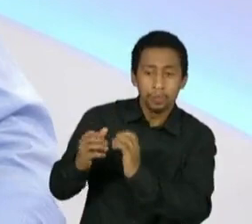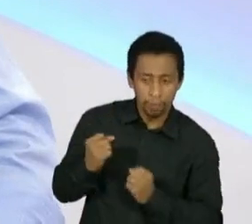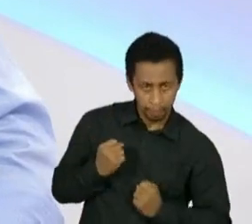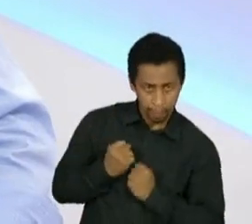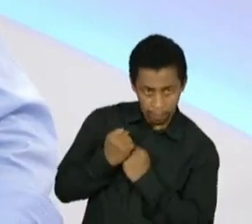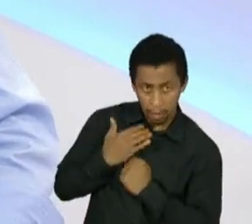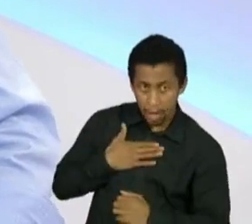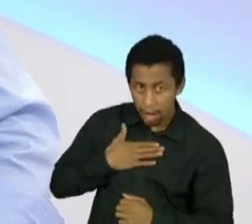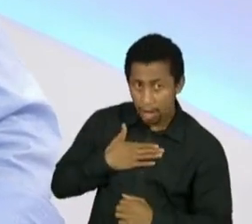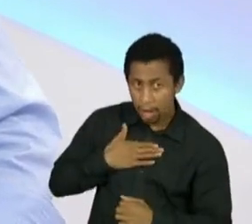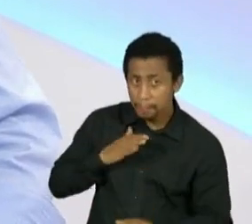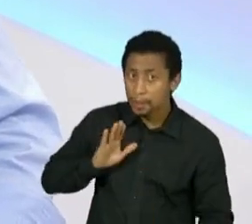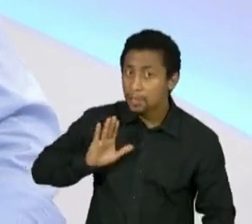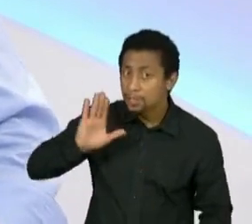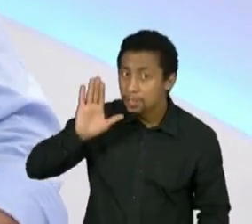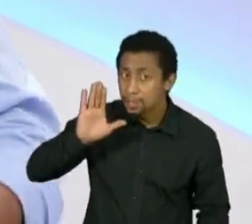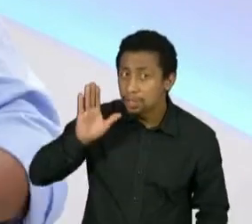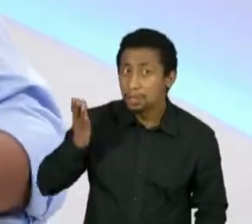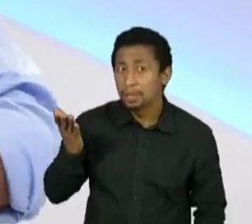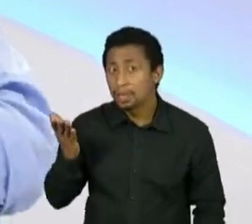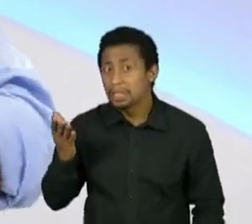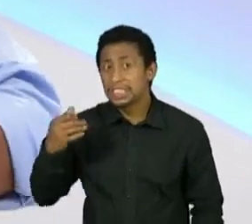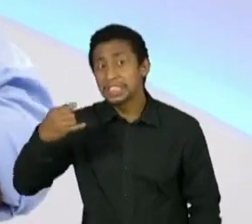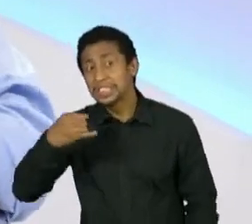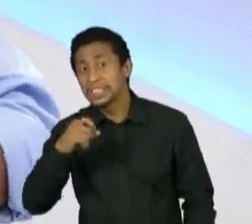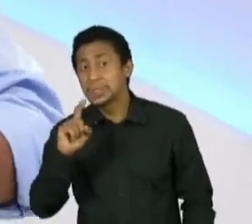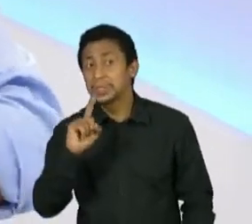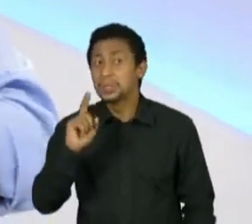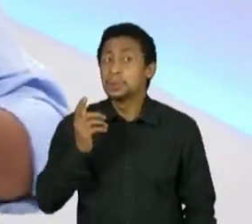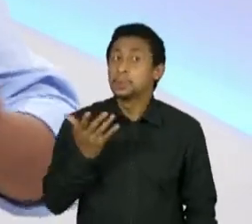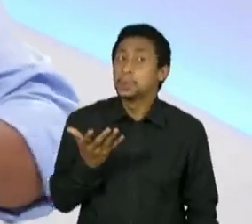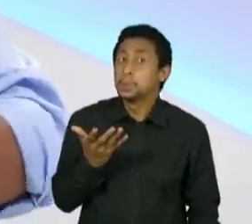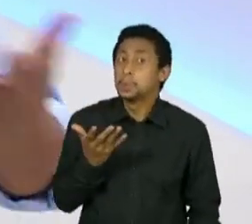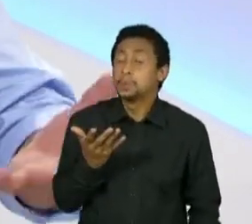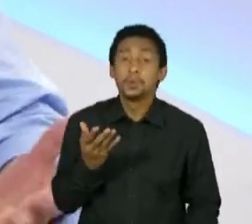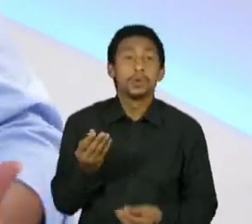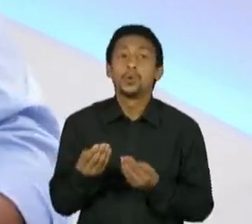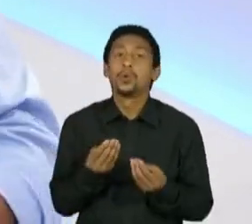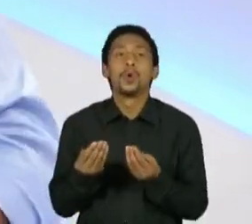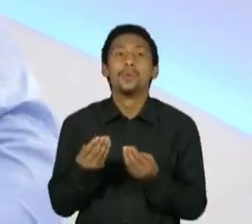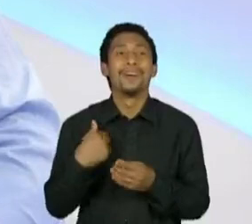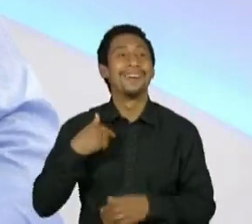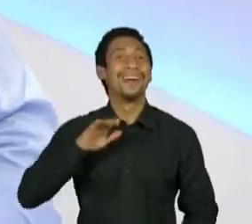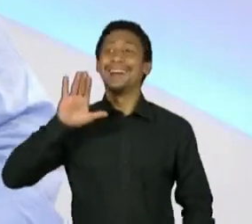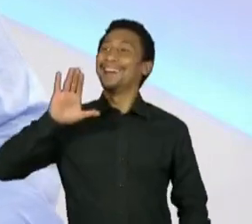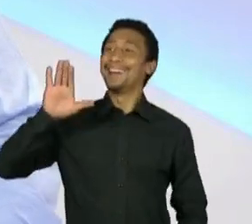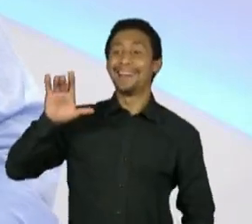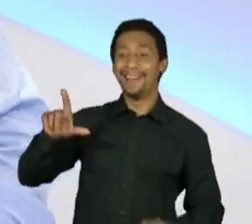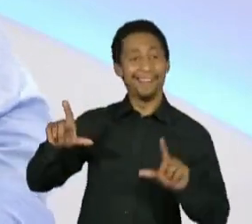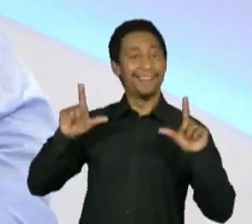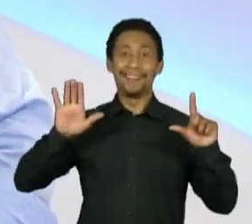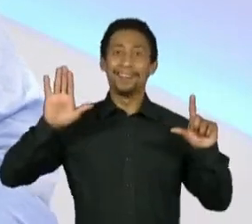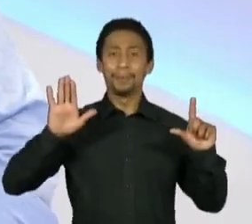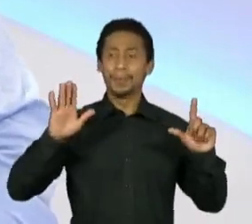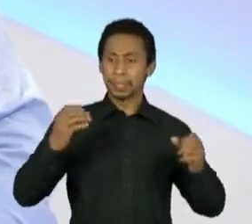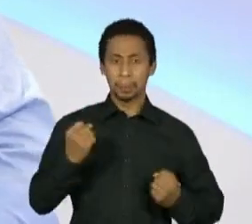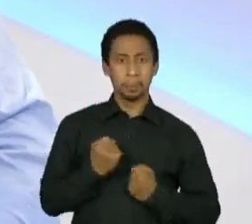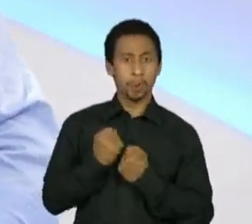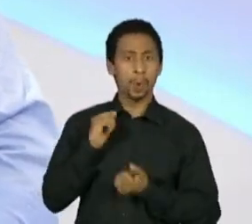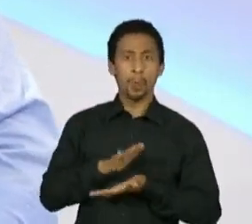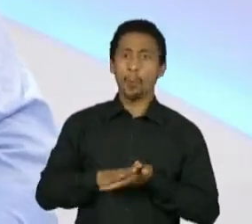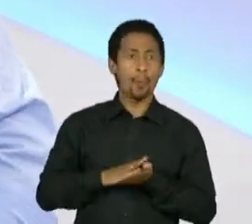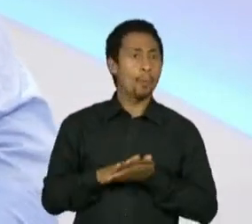filiado também. Sim, super. Então, em que diante eu vou sair assim, sem apoio? Então, muitas vezes, o político